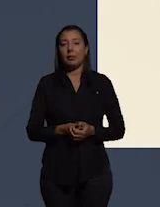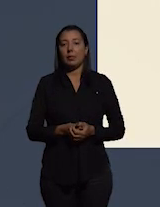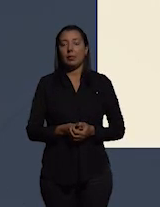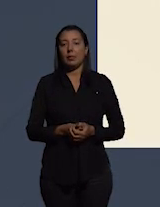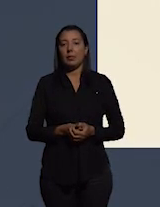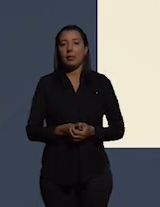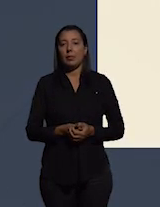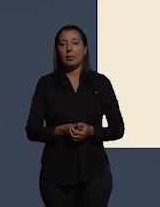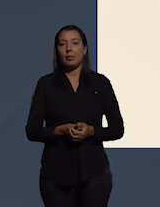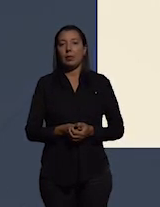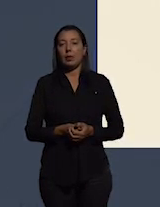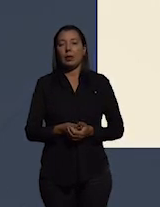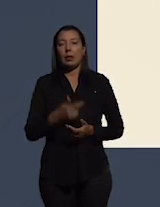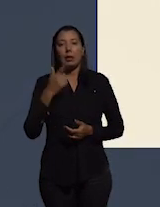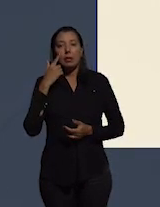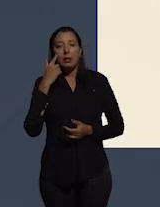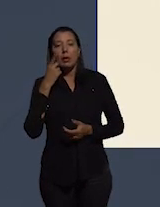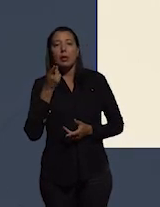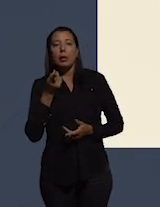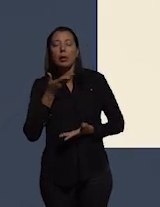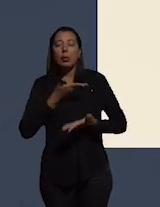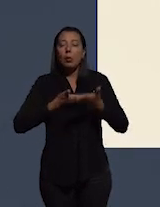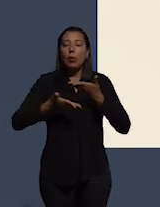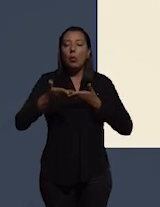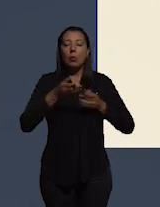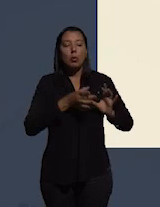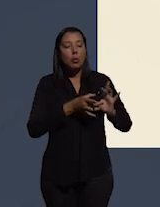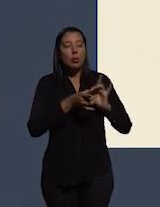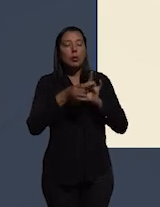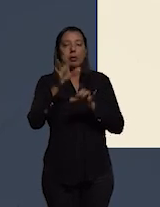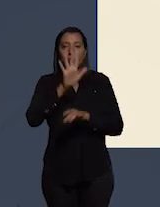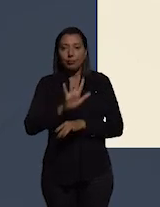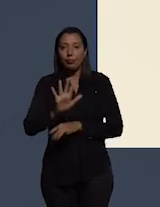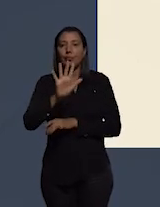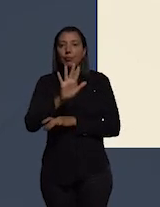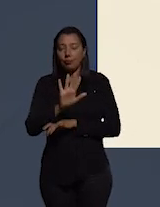nós vamos ver um tour sobre o contexto de maneira geral.